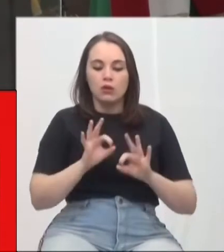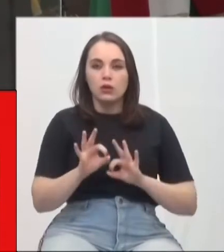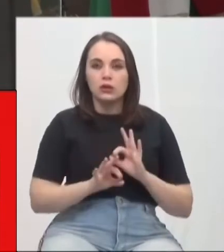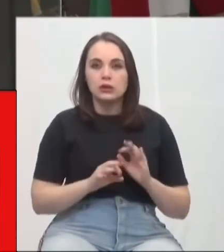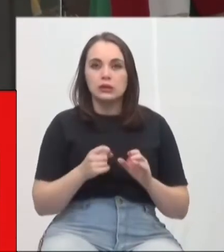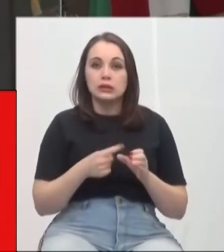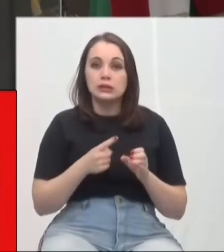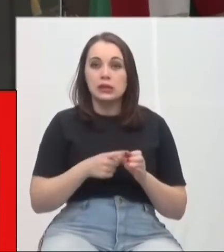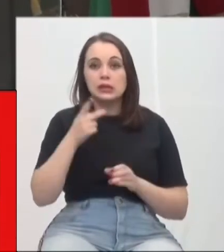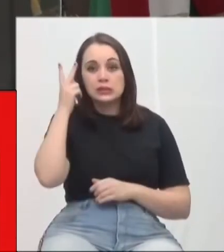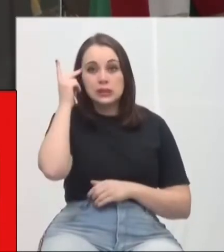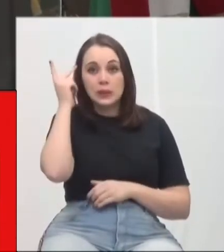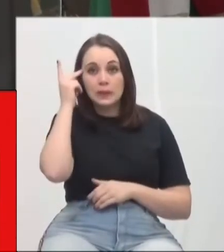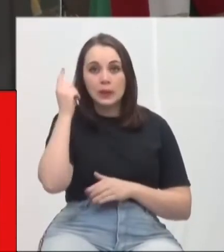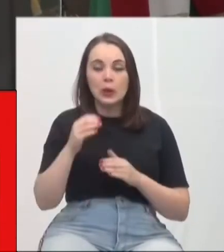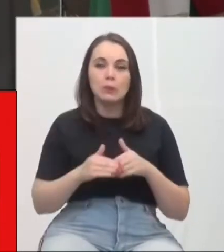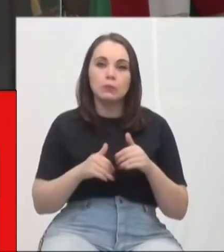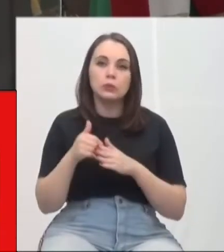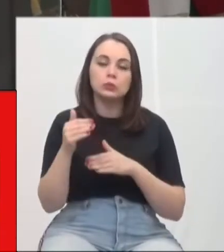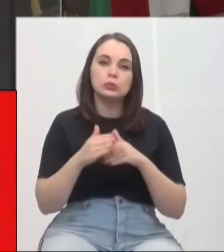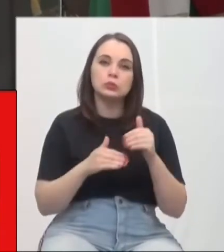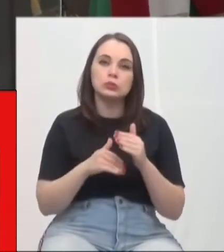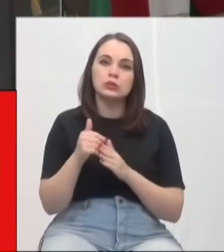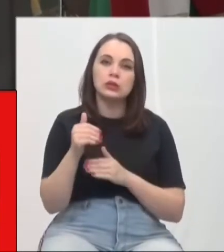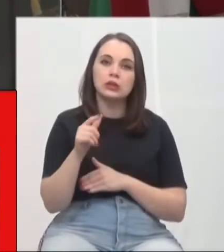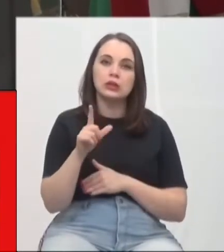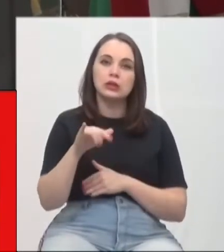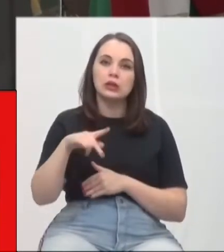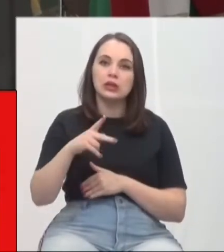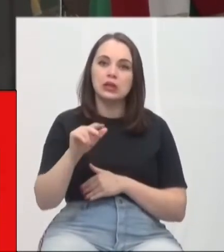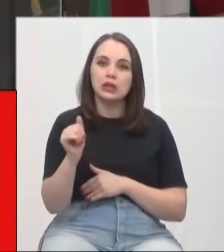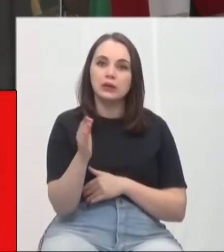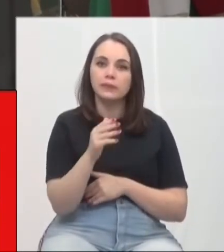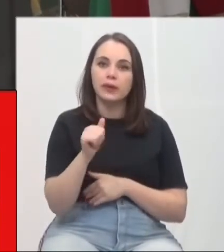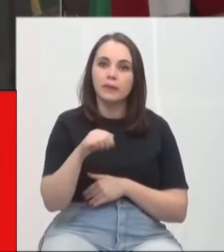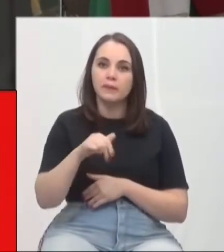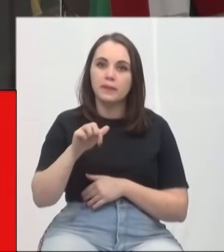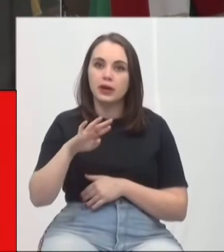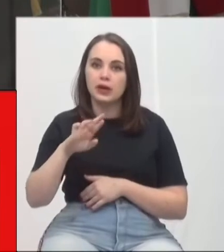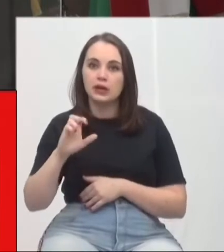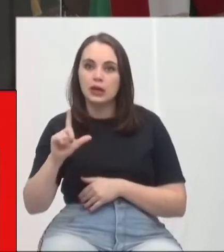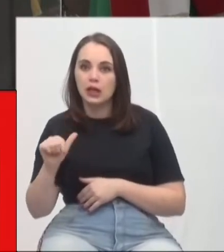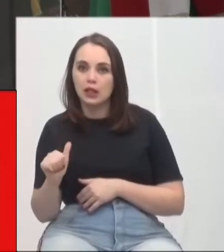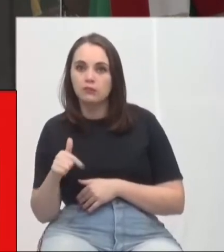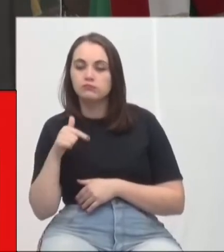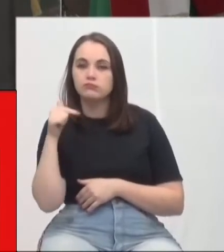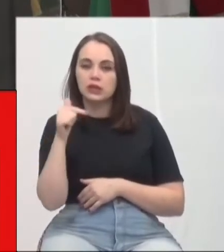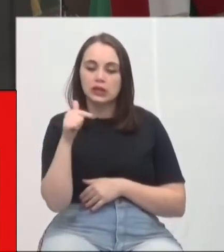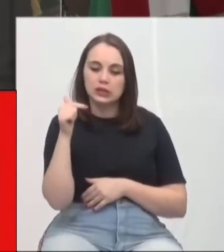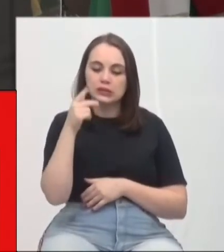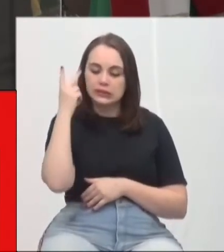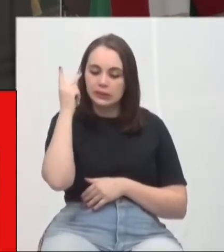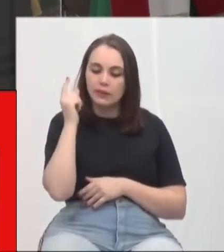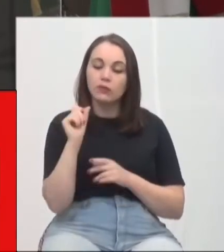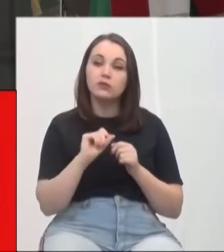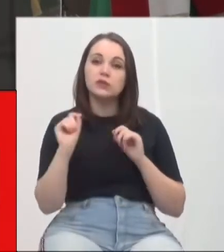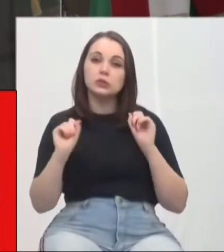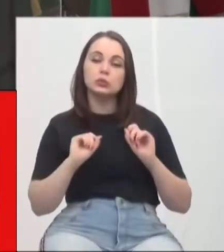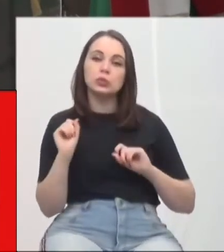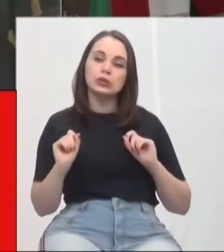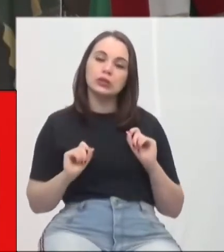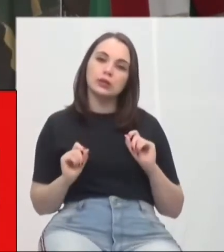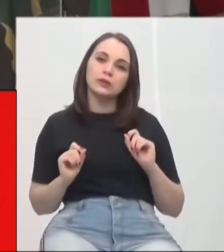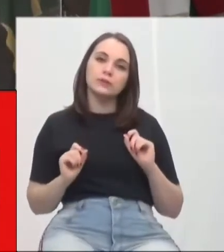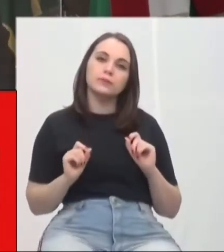município de São Paulo, para a construção da linha amarela do metrô de São Paulo, que, nesse caso, o dispute